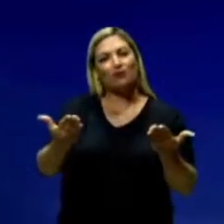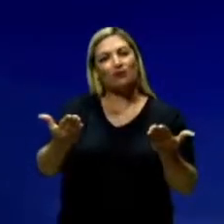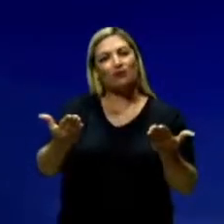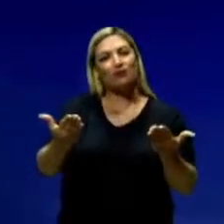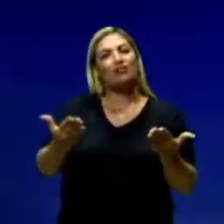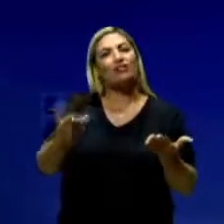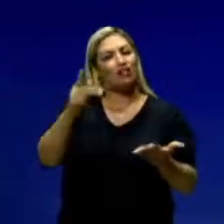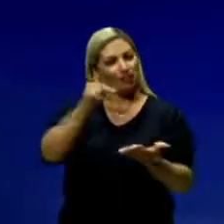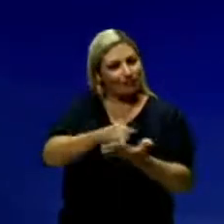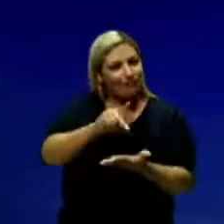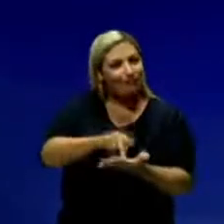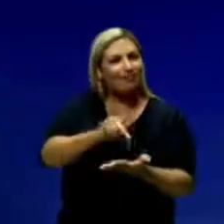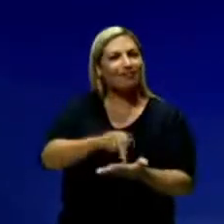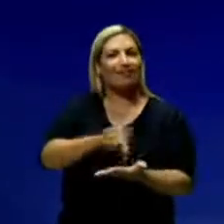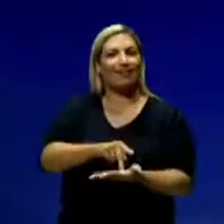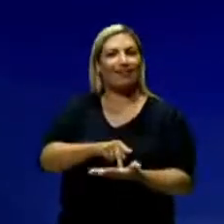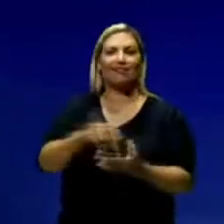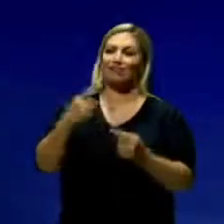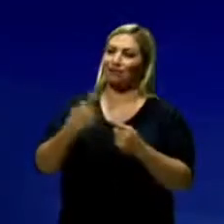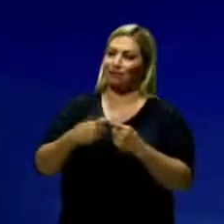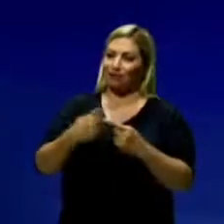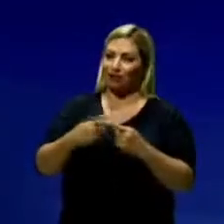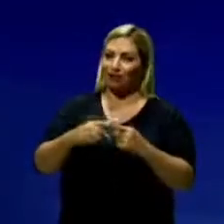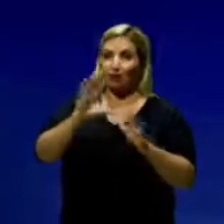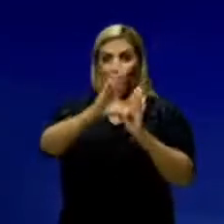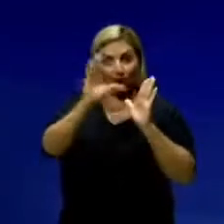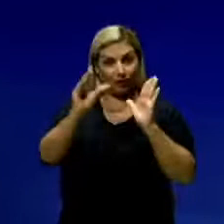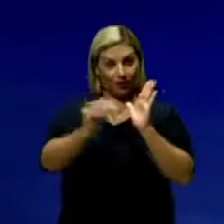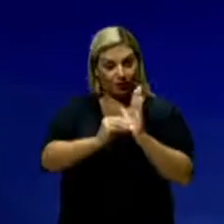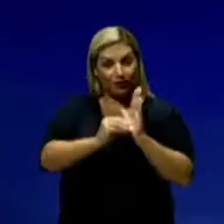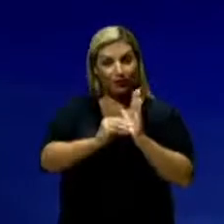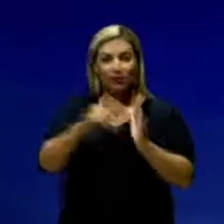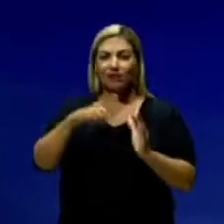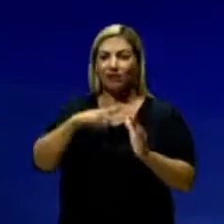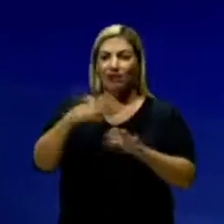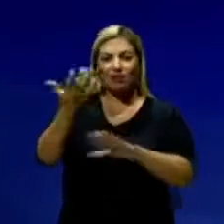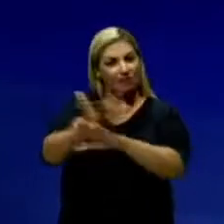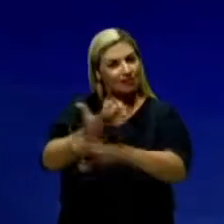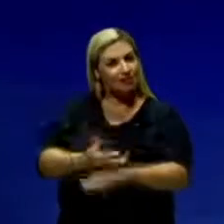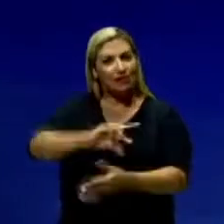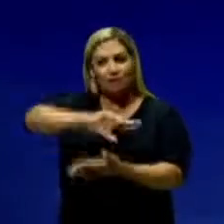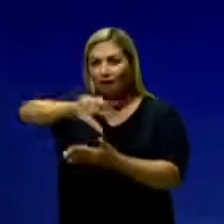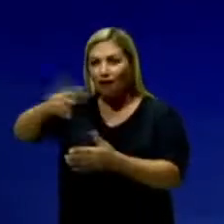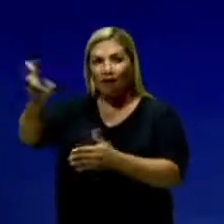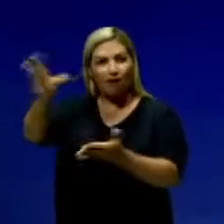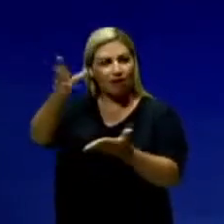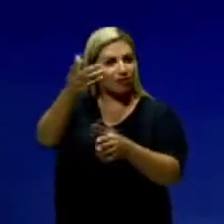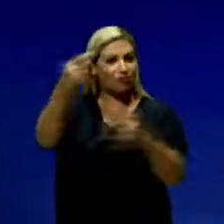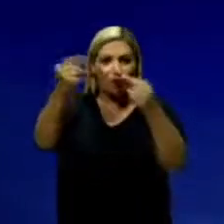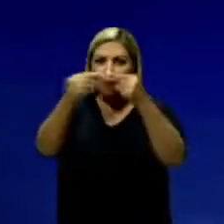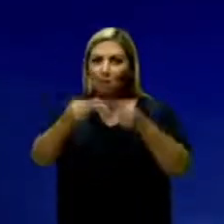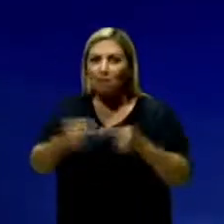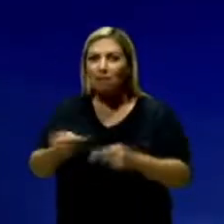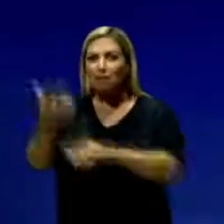e muito mesmo. Por quê? Porque ele é um conteúdo que é interdisciplinar. Ele dá essa